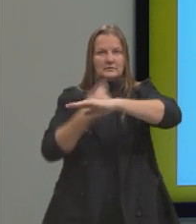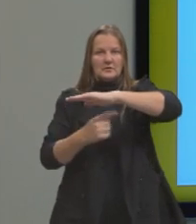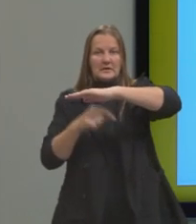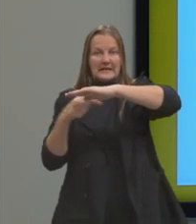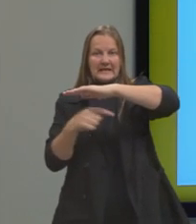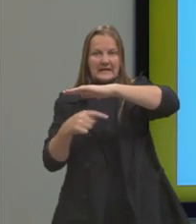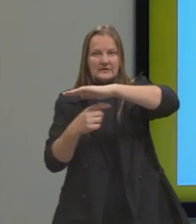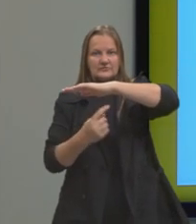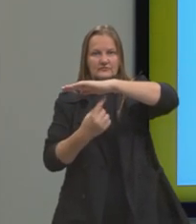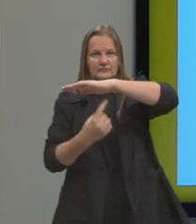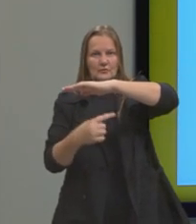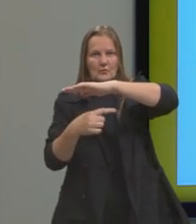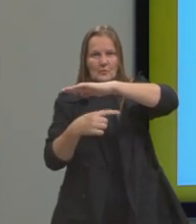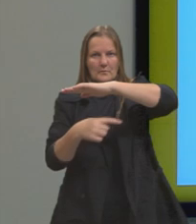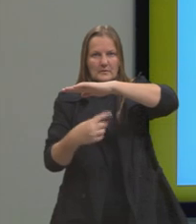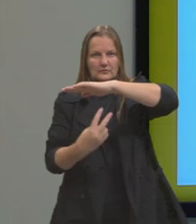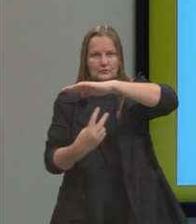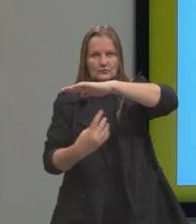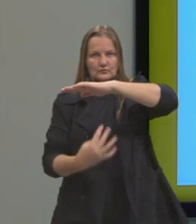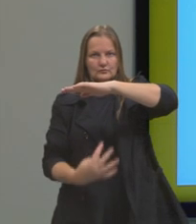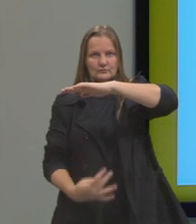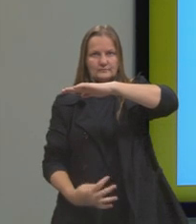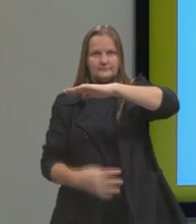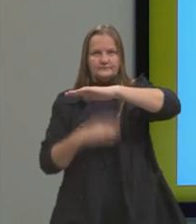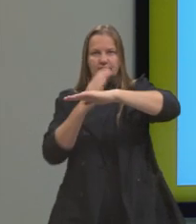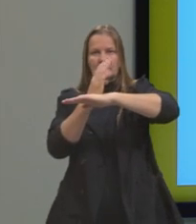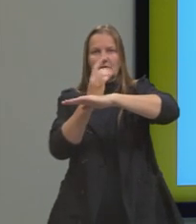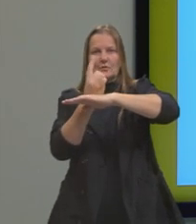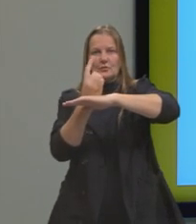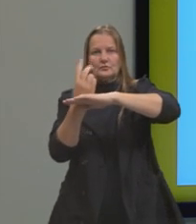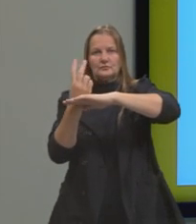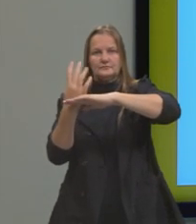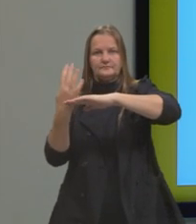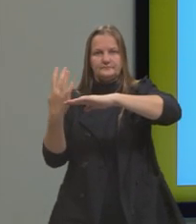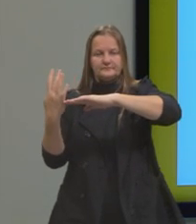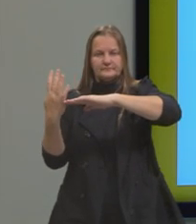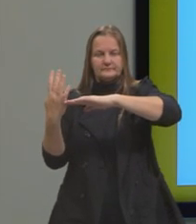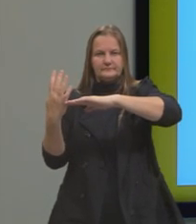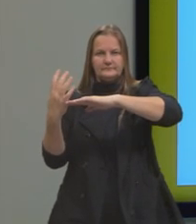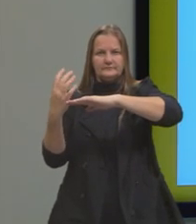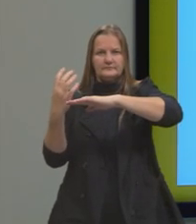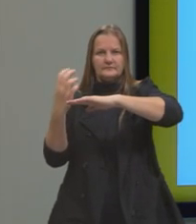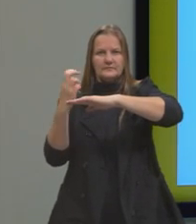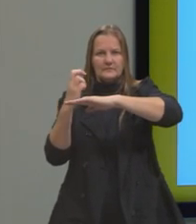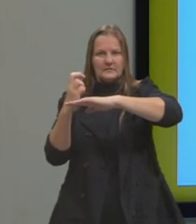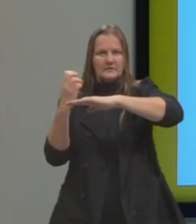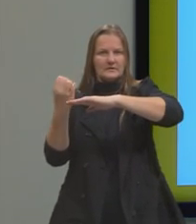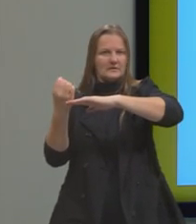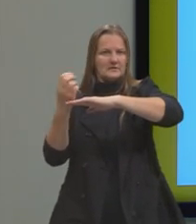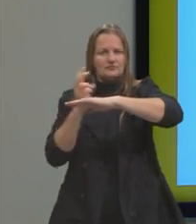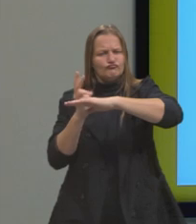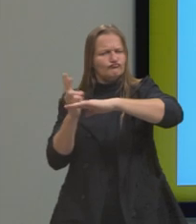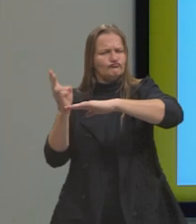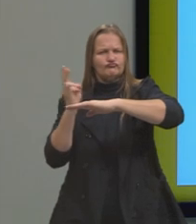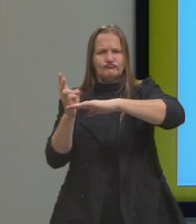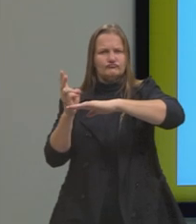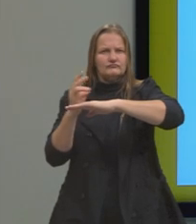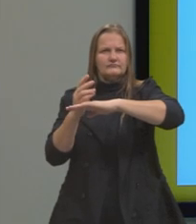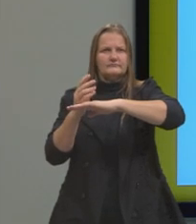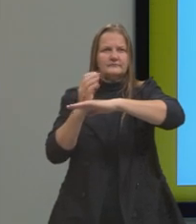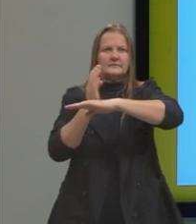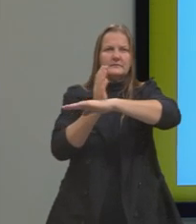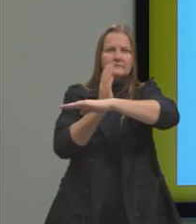temos aqui, à direita do zero, nós temos um, dois, três, quatro, cinco, e segue sucessivamente.